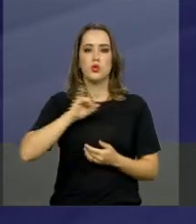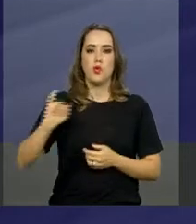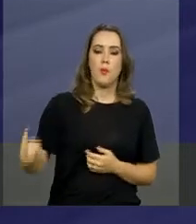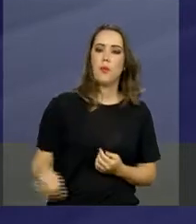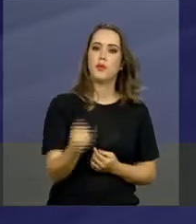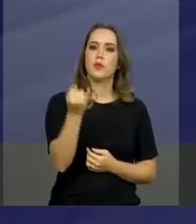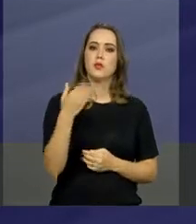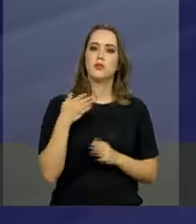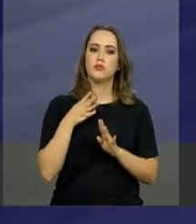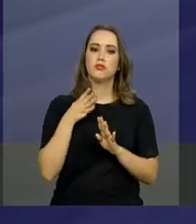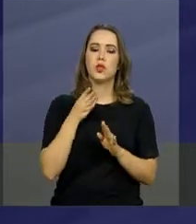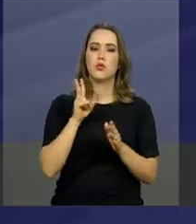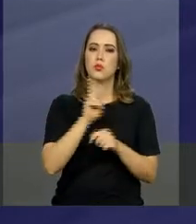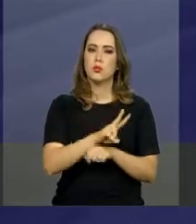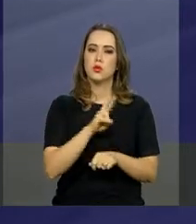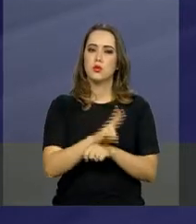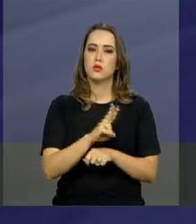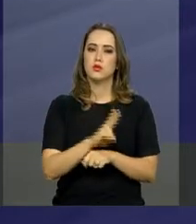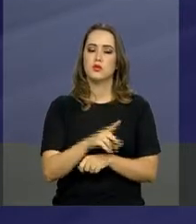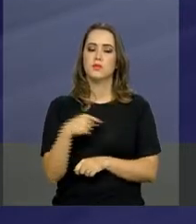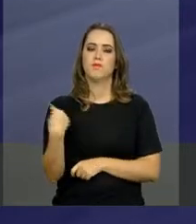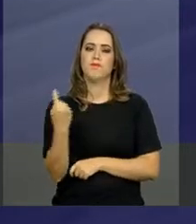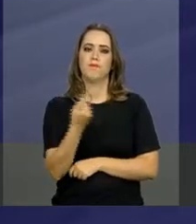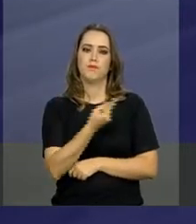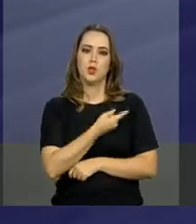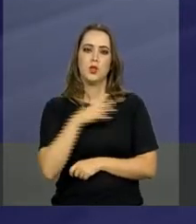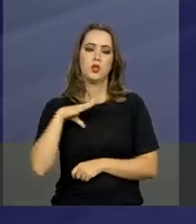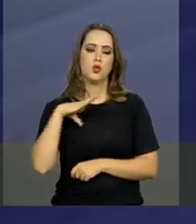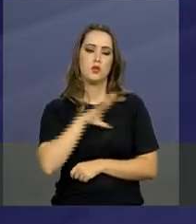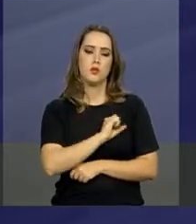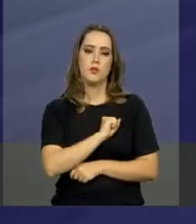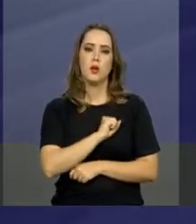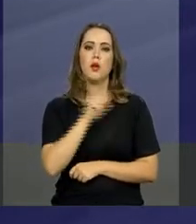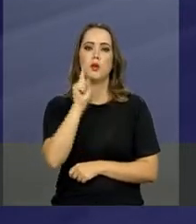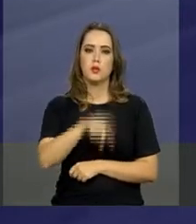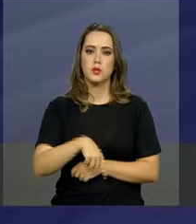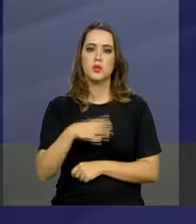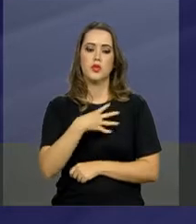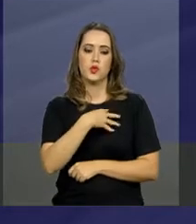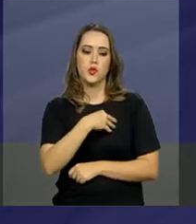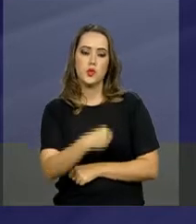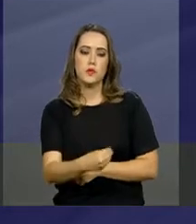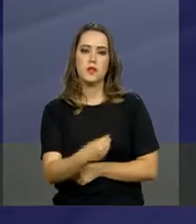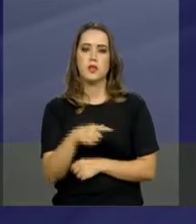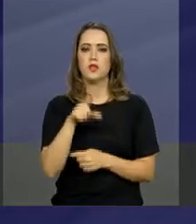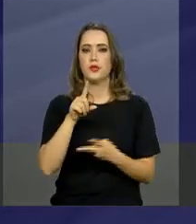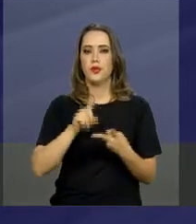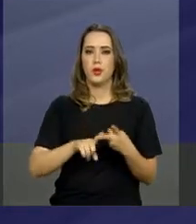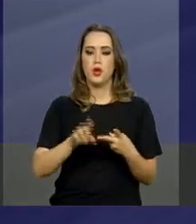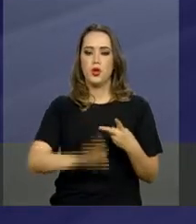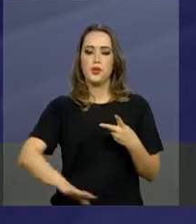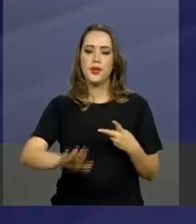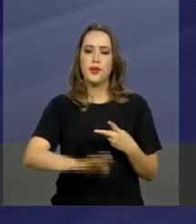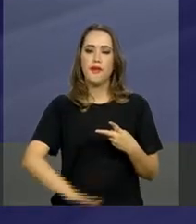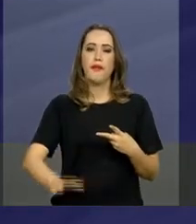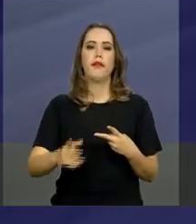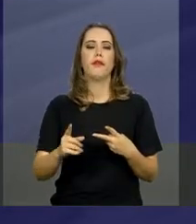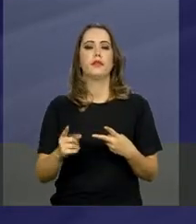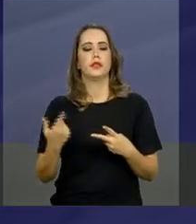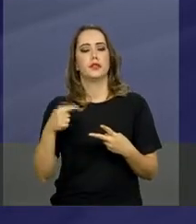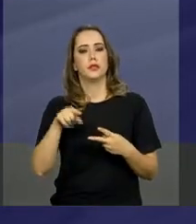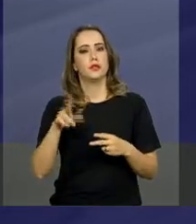oportunidade de proteger aqueles que mais amamos, que são os nossos filhos, que são os pequenininhos